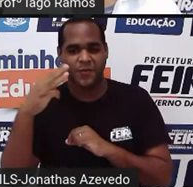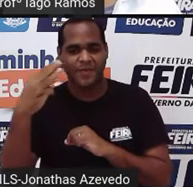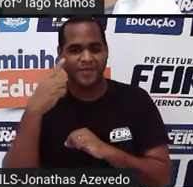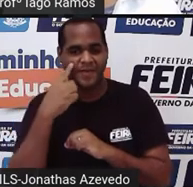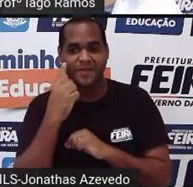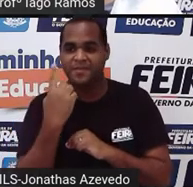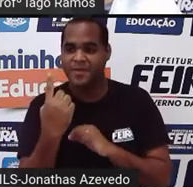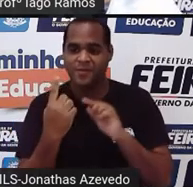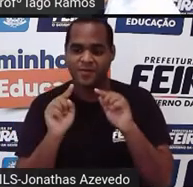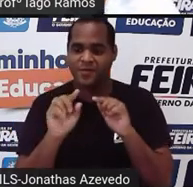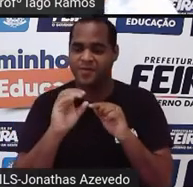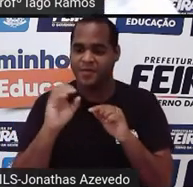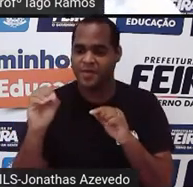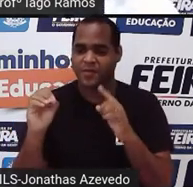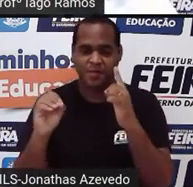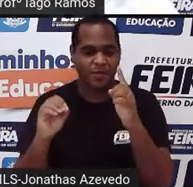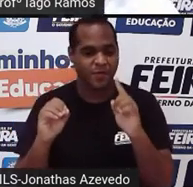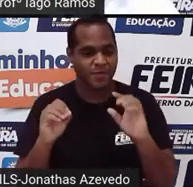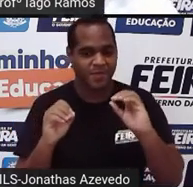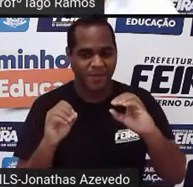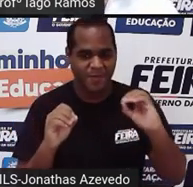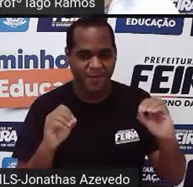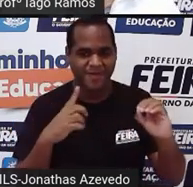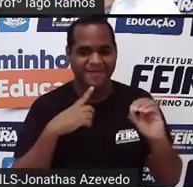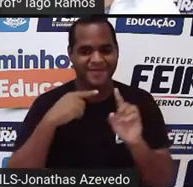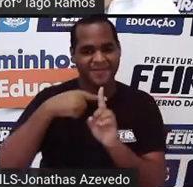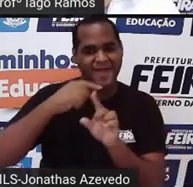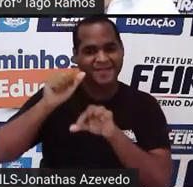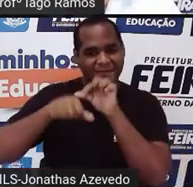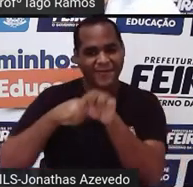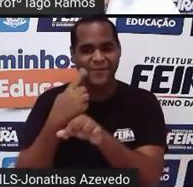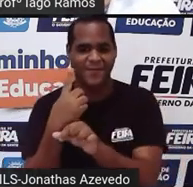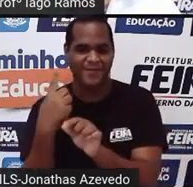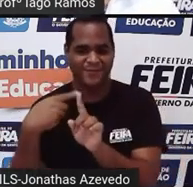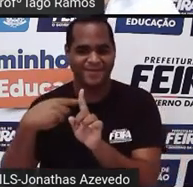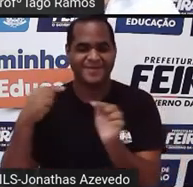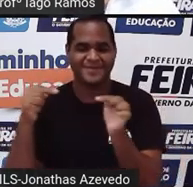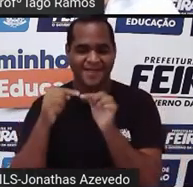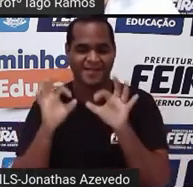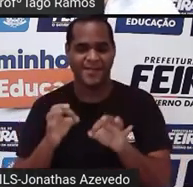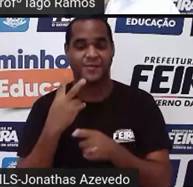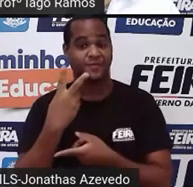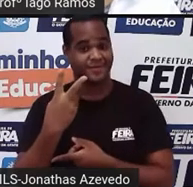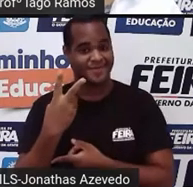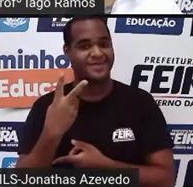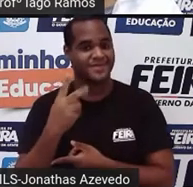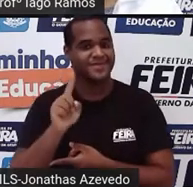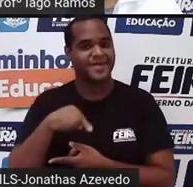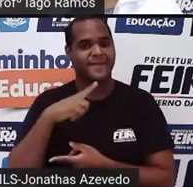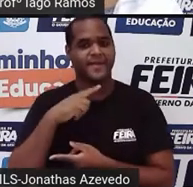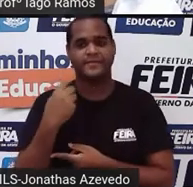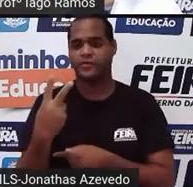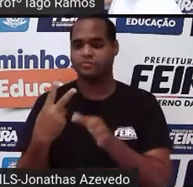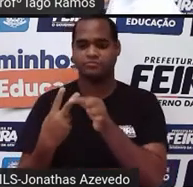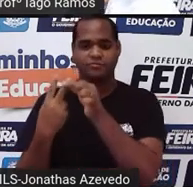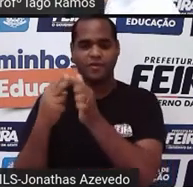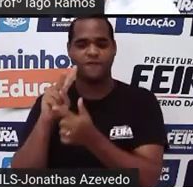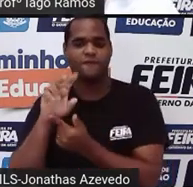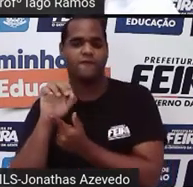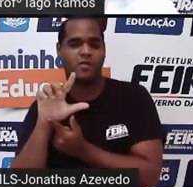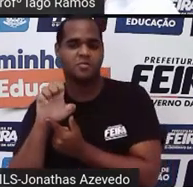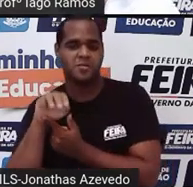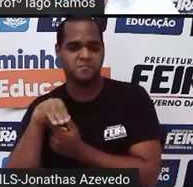metro cúbico mais um metro cúbico. Um mais um, certamente é dois. Unidade de volume,